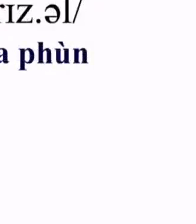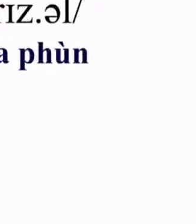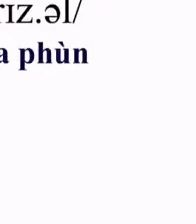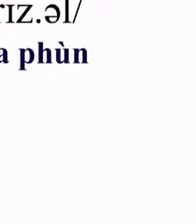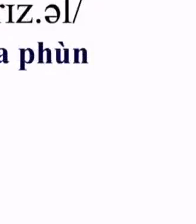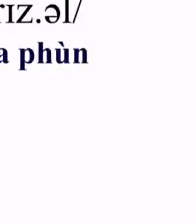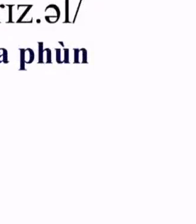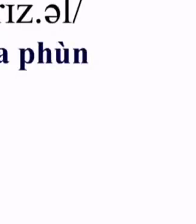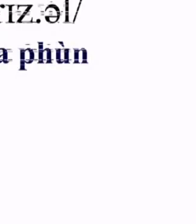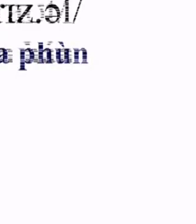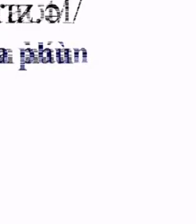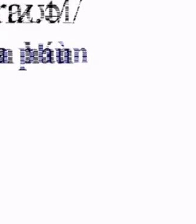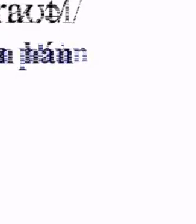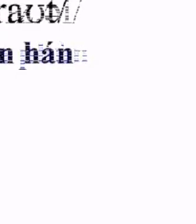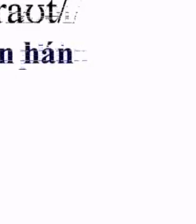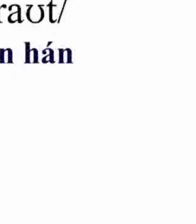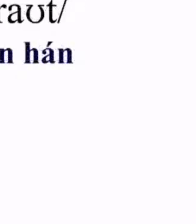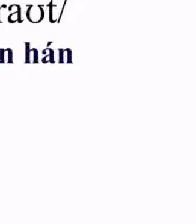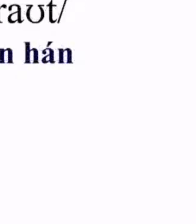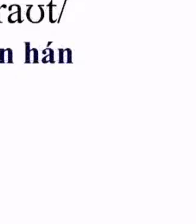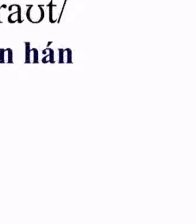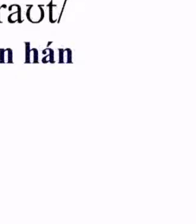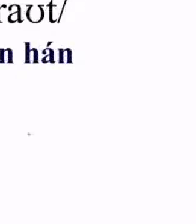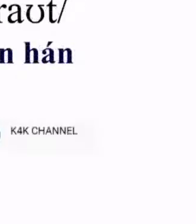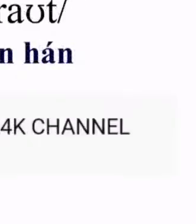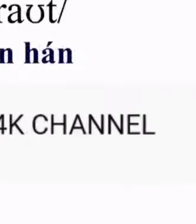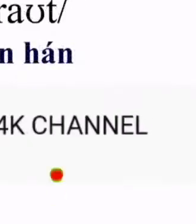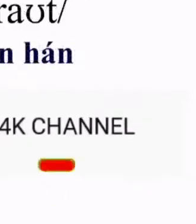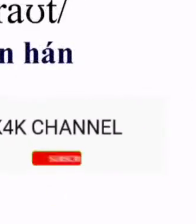Drizzle Drizzle Drought